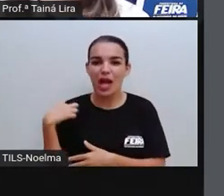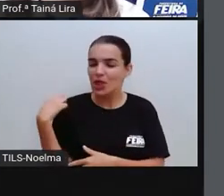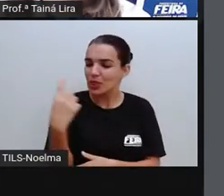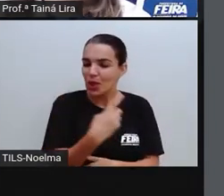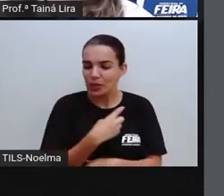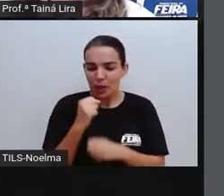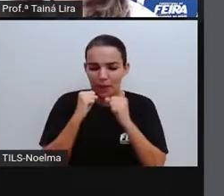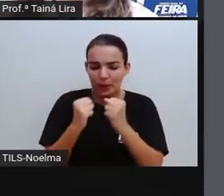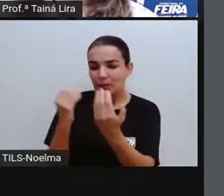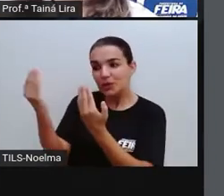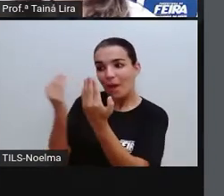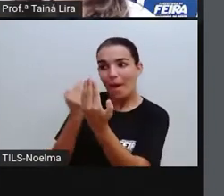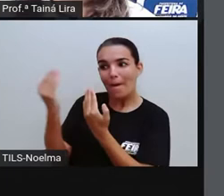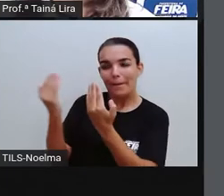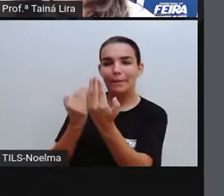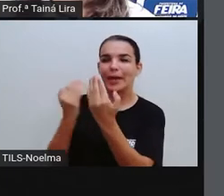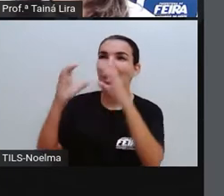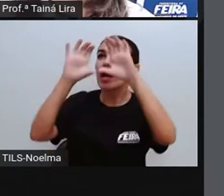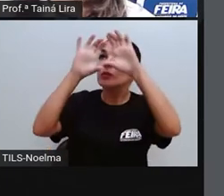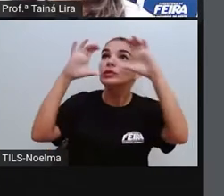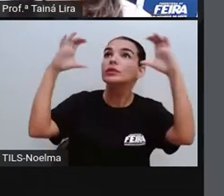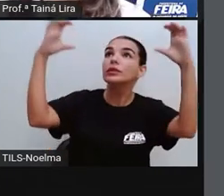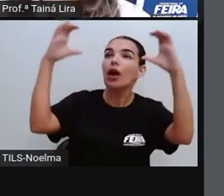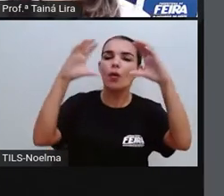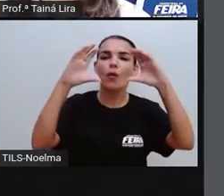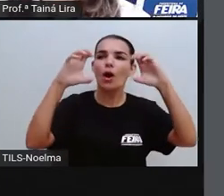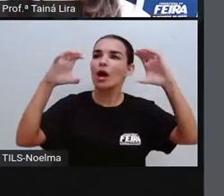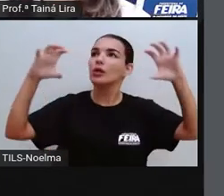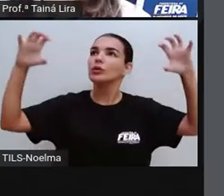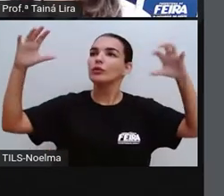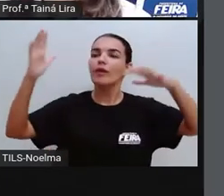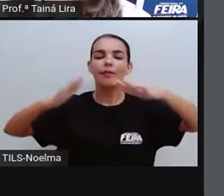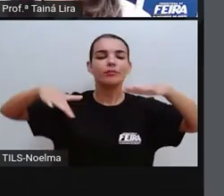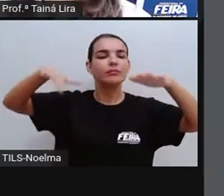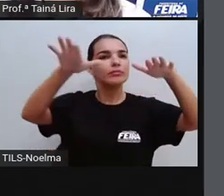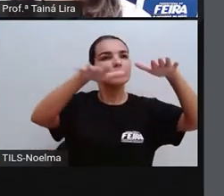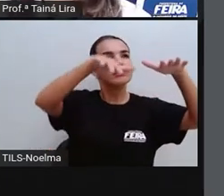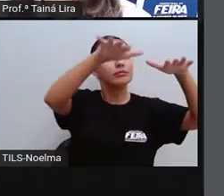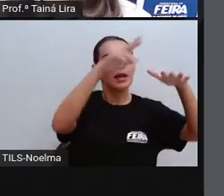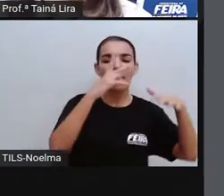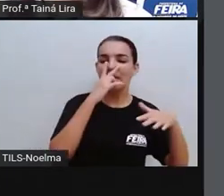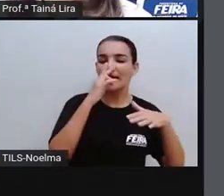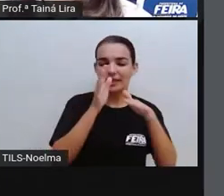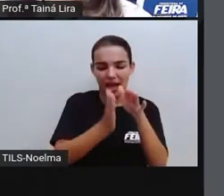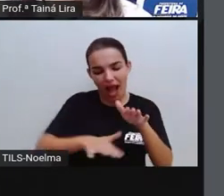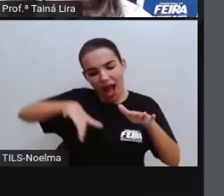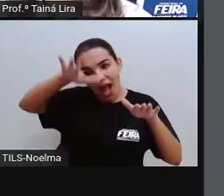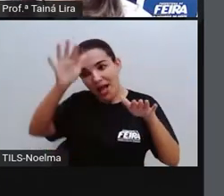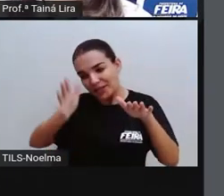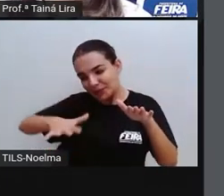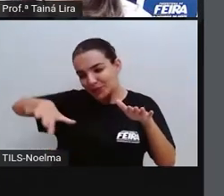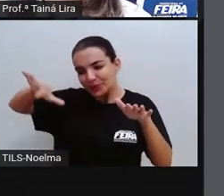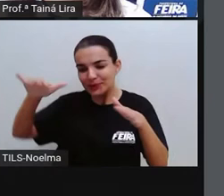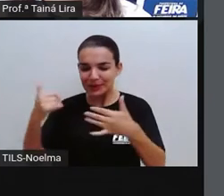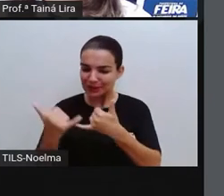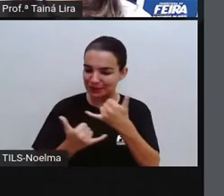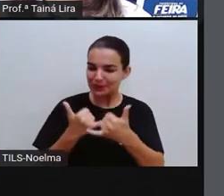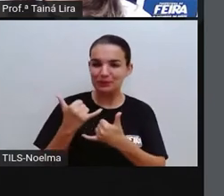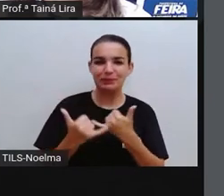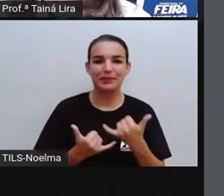comparar. No céu, as nuvens passeiam. Como as ondas brincam no mar.